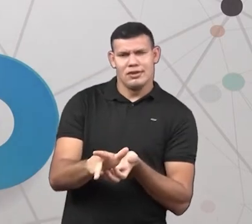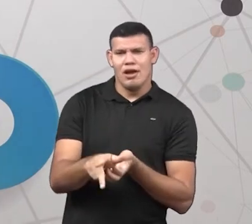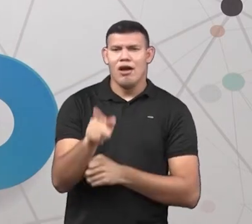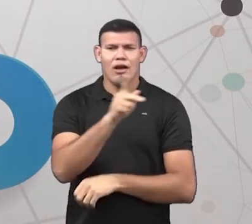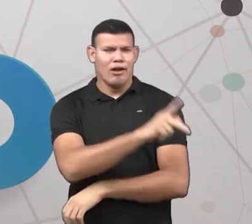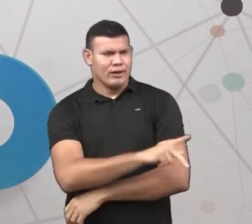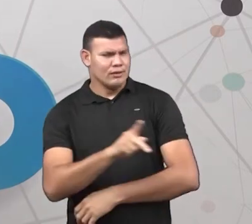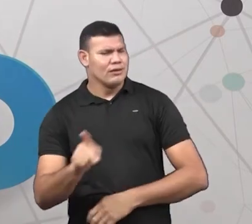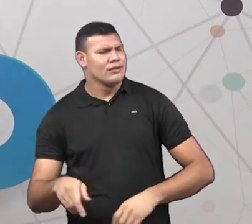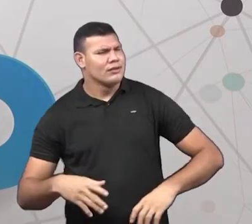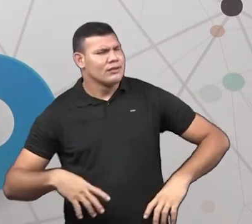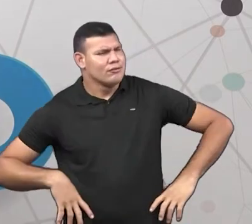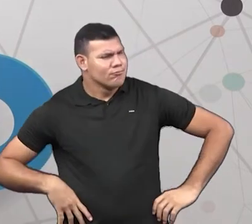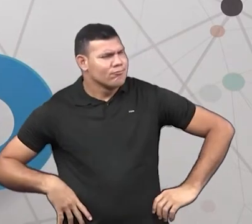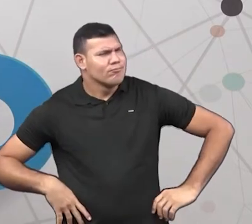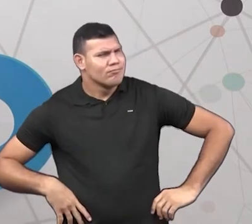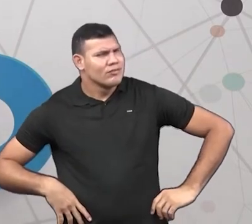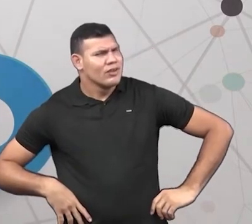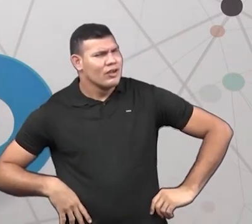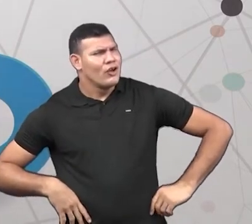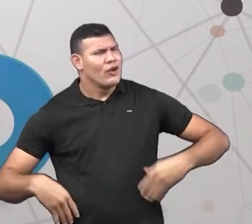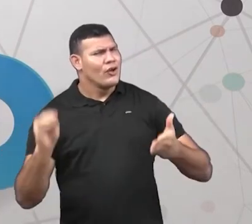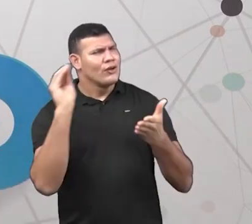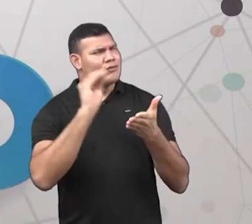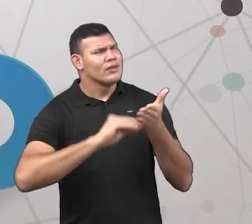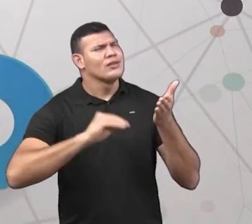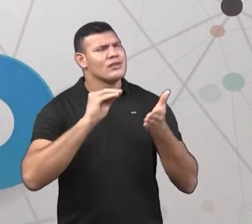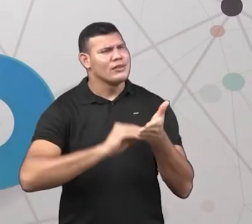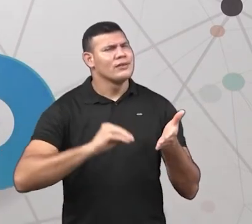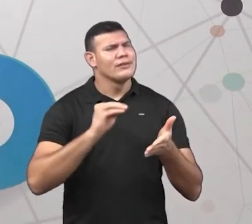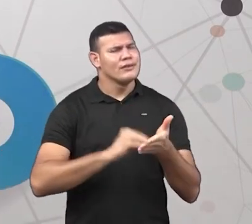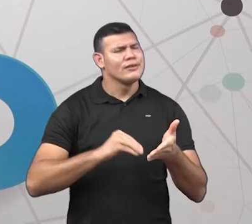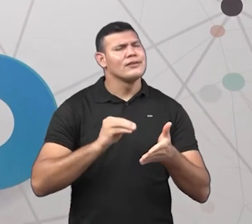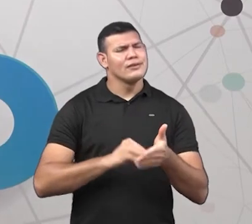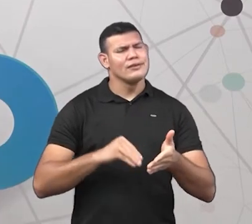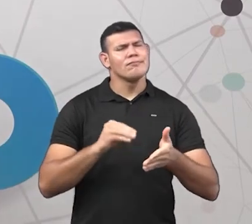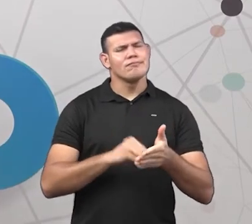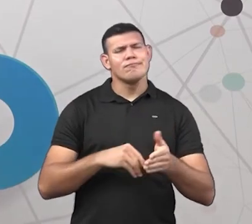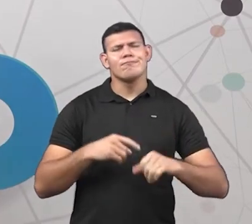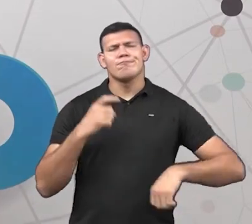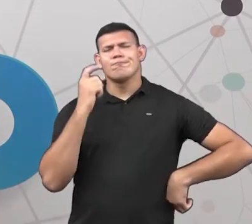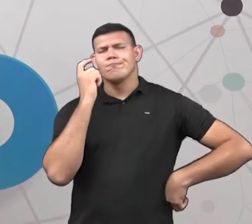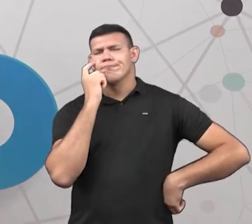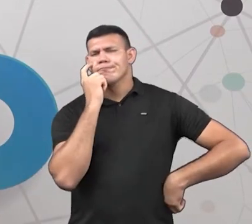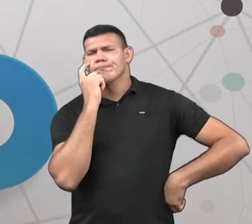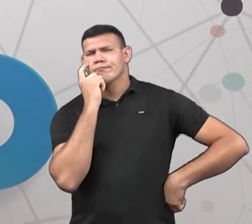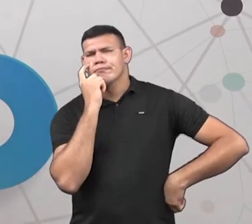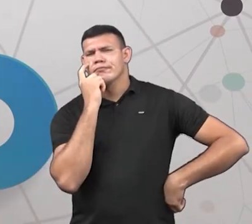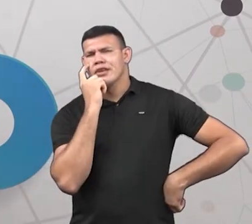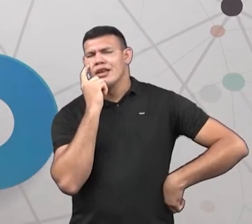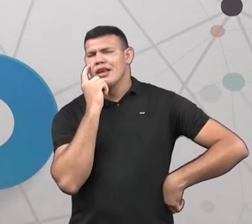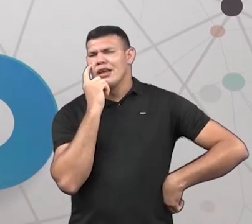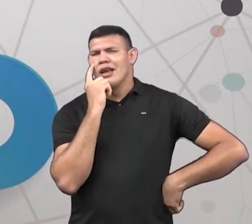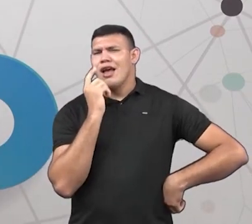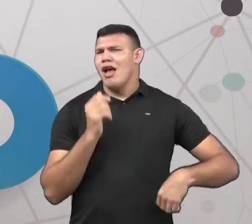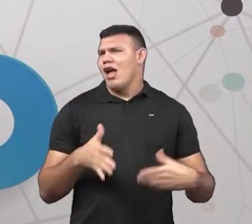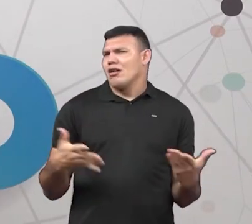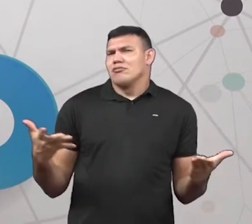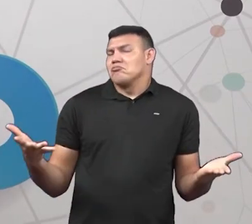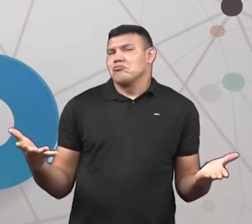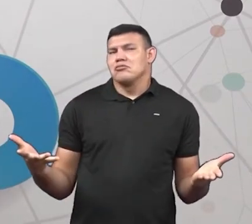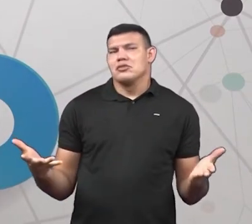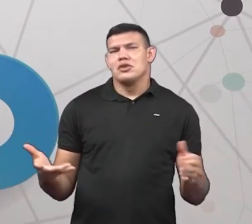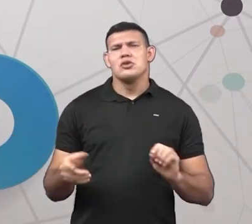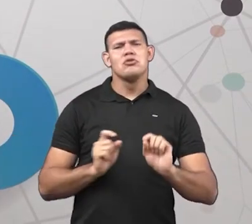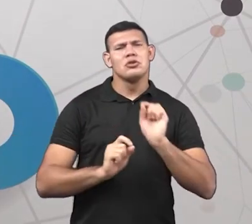Professor, ainda tá faltando mais uma coisa aí. Tá faltando mais um produto. Mais um elemento que vem da natureza.